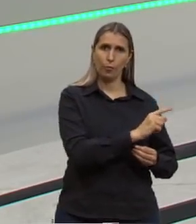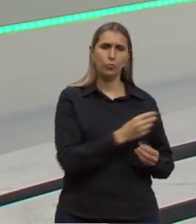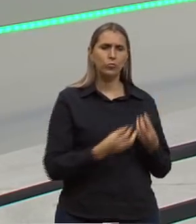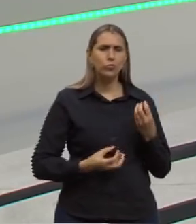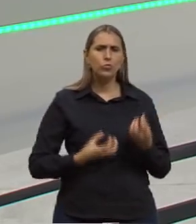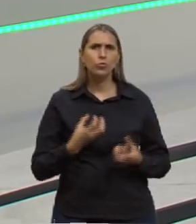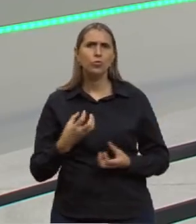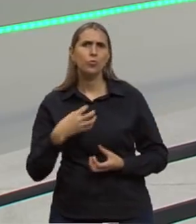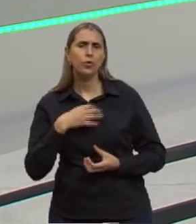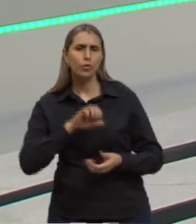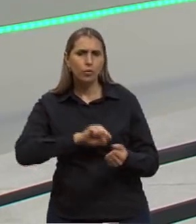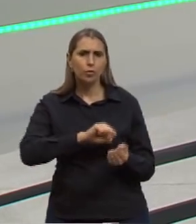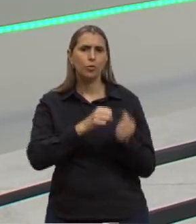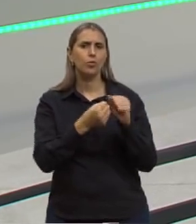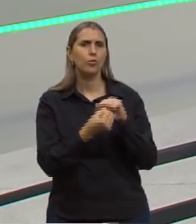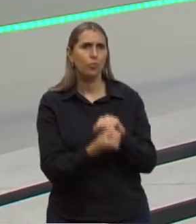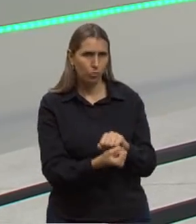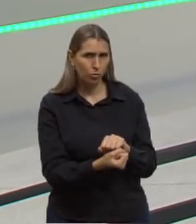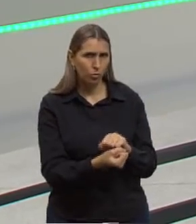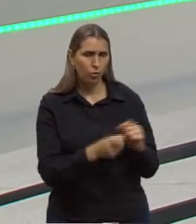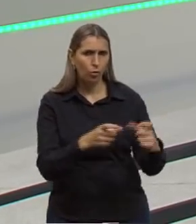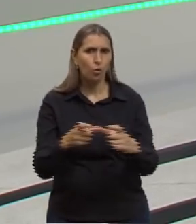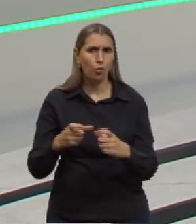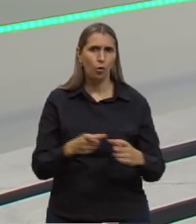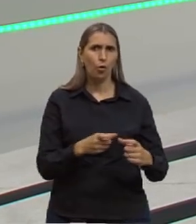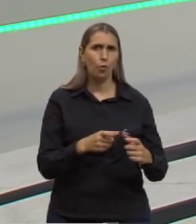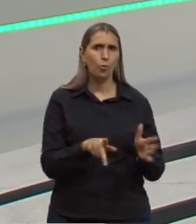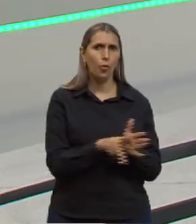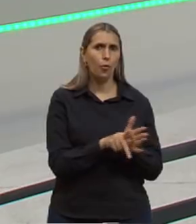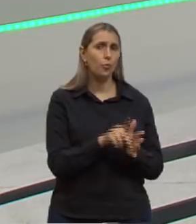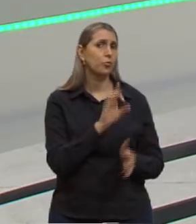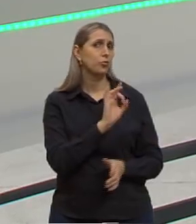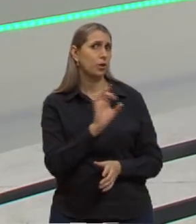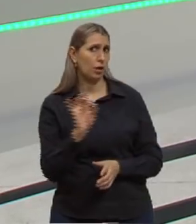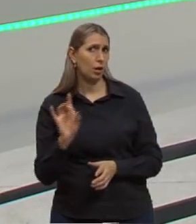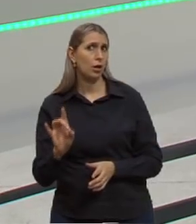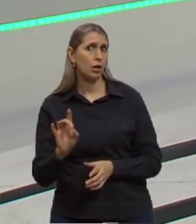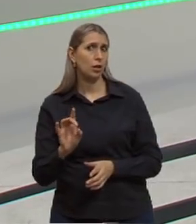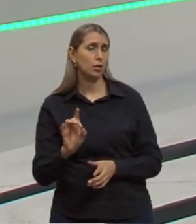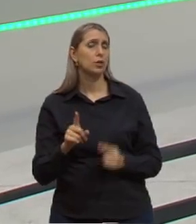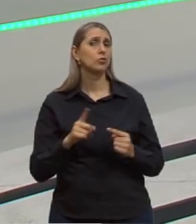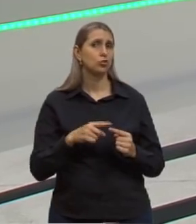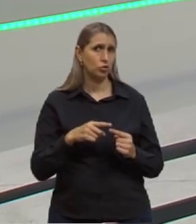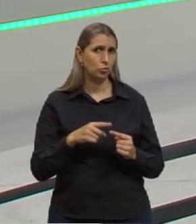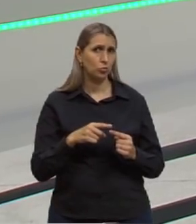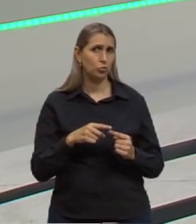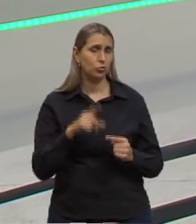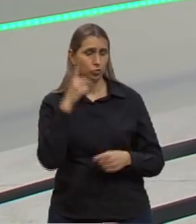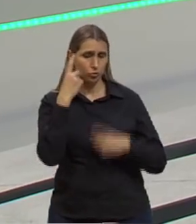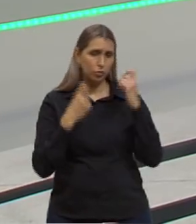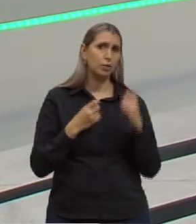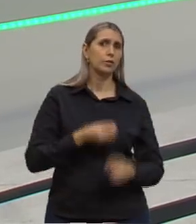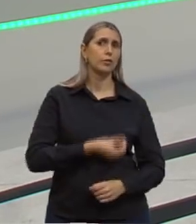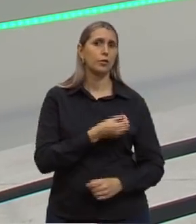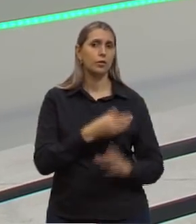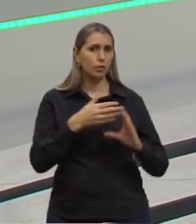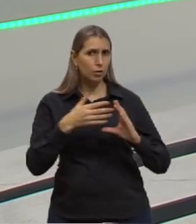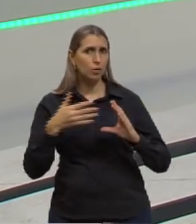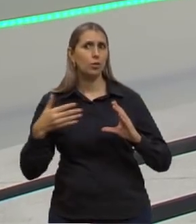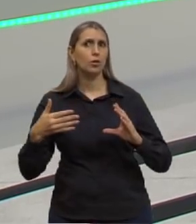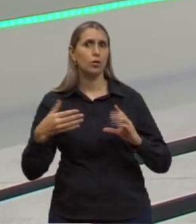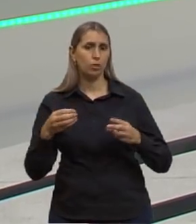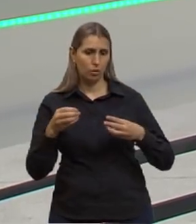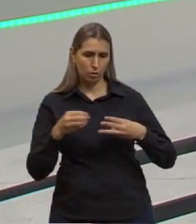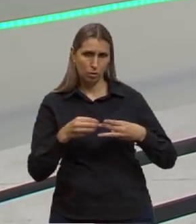maneira a se adaptar aos ambientes específicos de cada espécie. A gente trouxe aí as características das